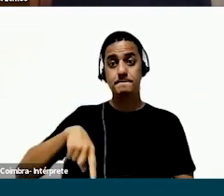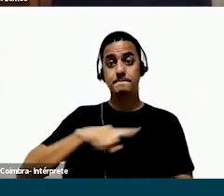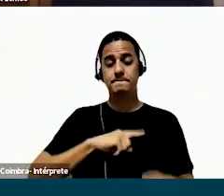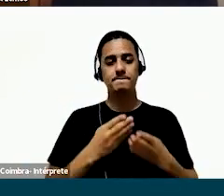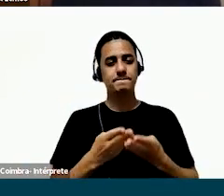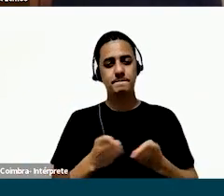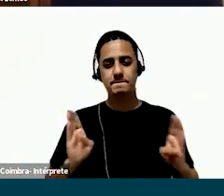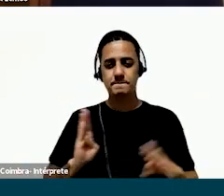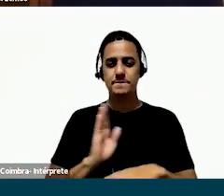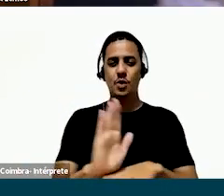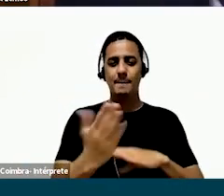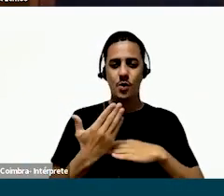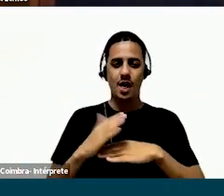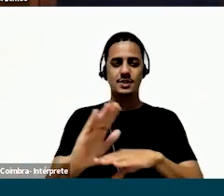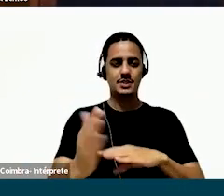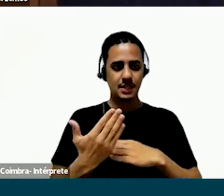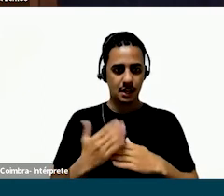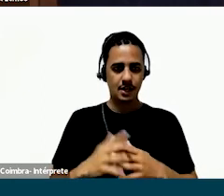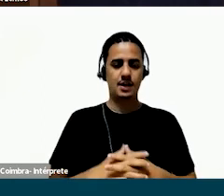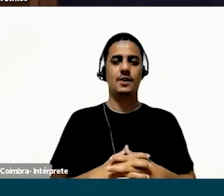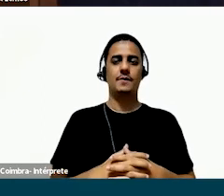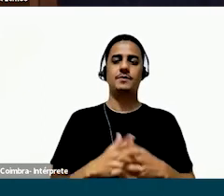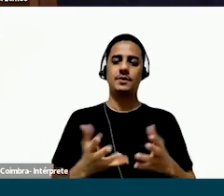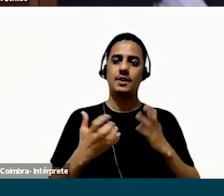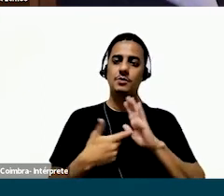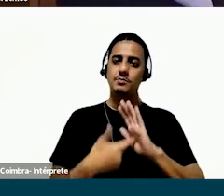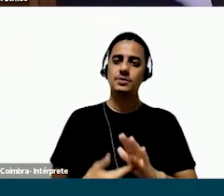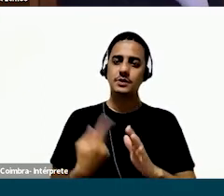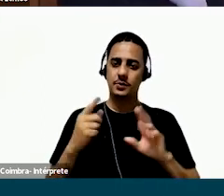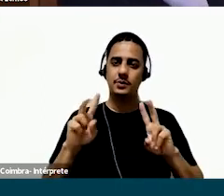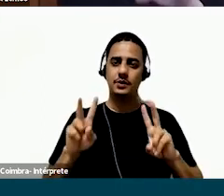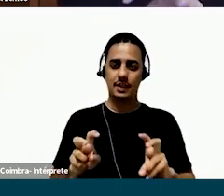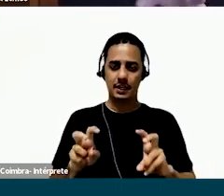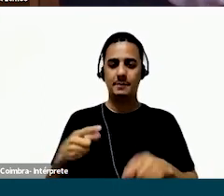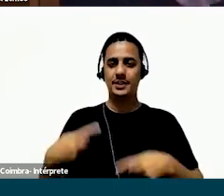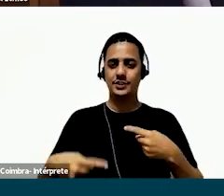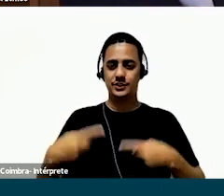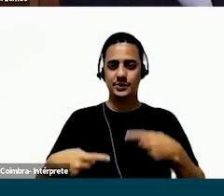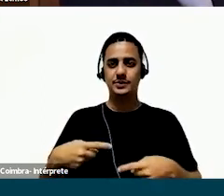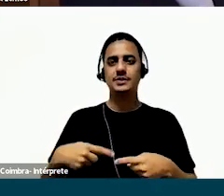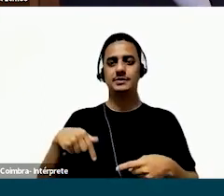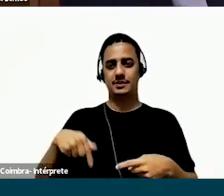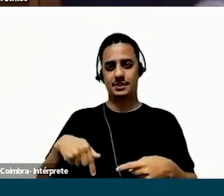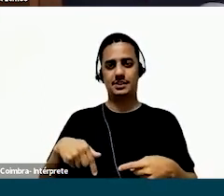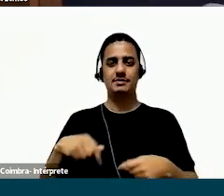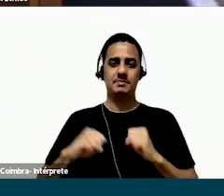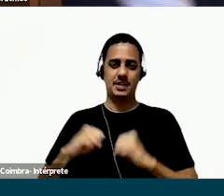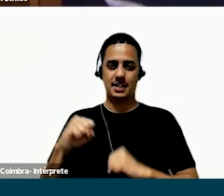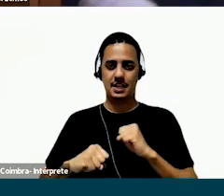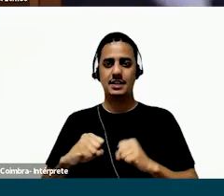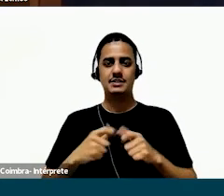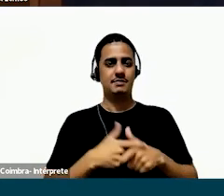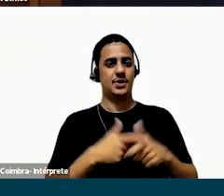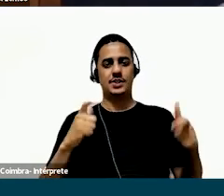importância da gente se abrir para a colaboração, eu queria passar para um tema que é bastante discutido na